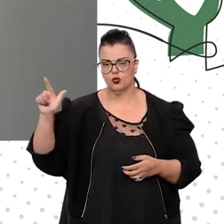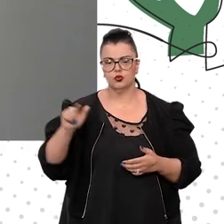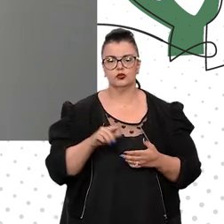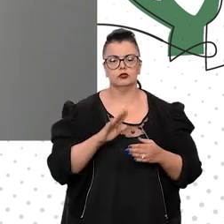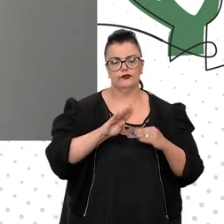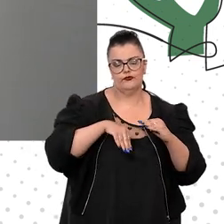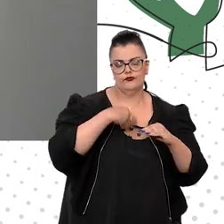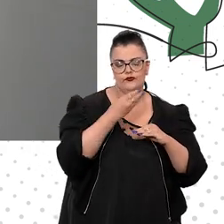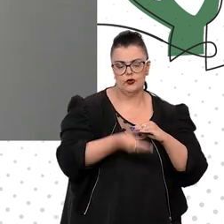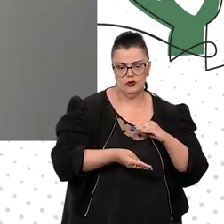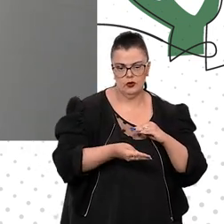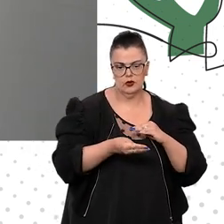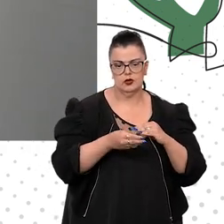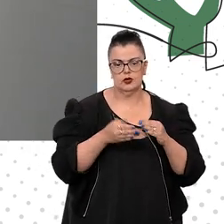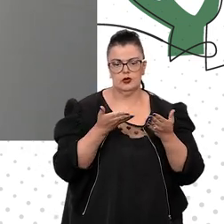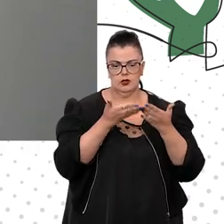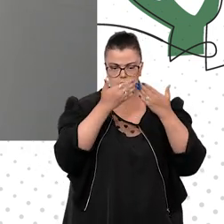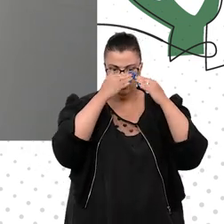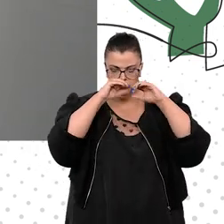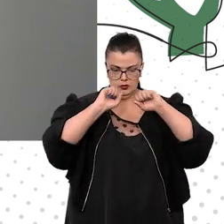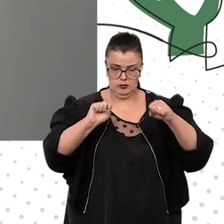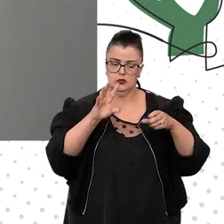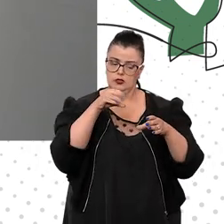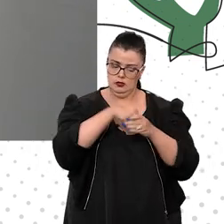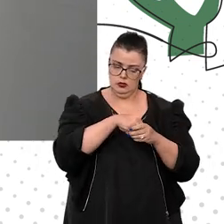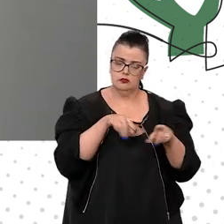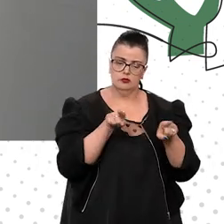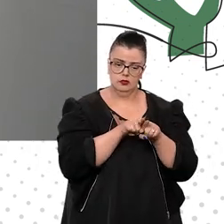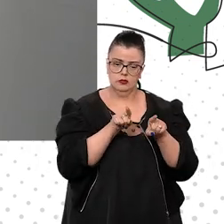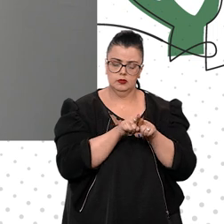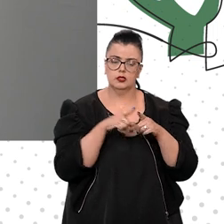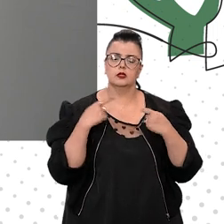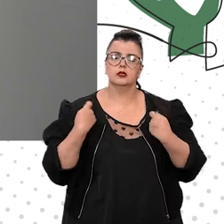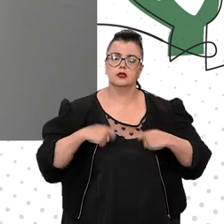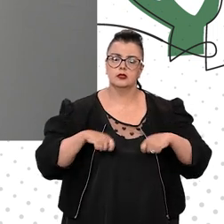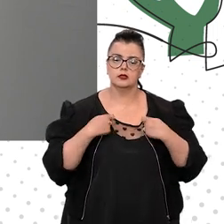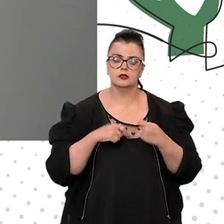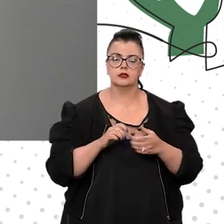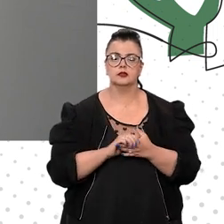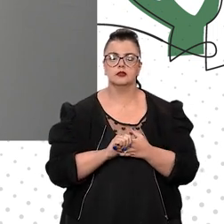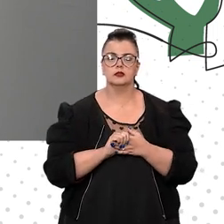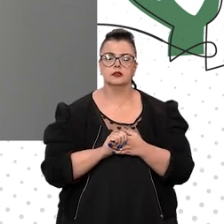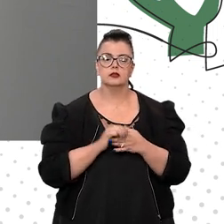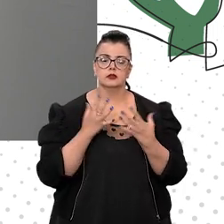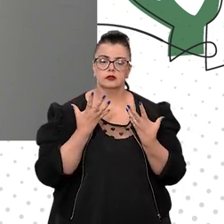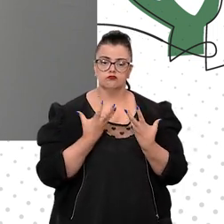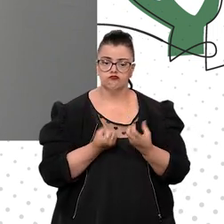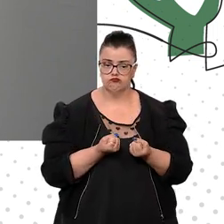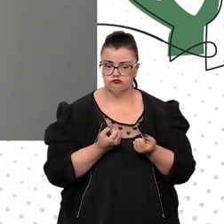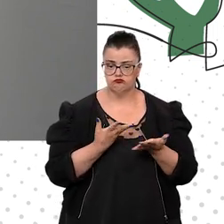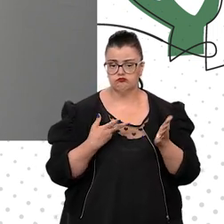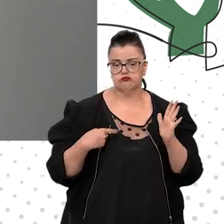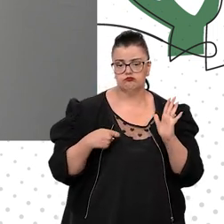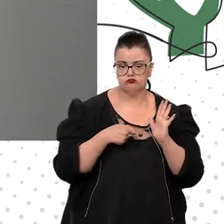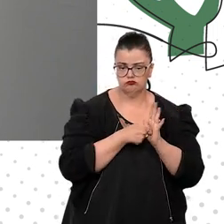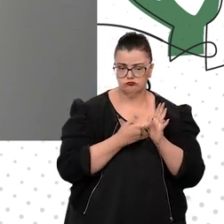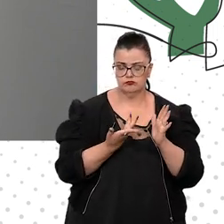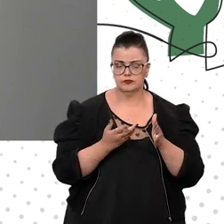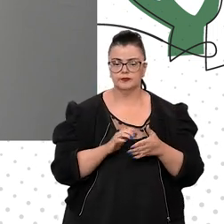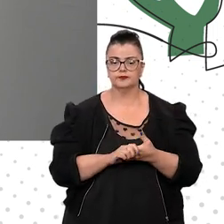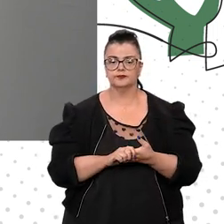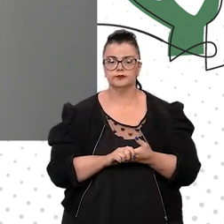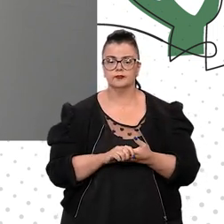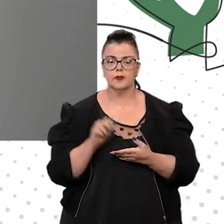fora do tribunal, mas que necessitam acorrer até nós. Lembro aqui